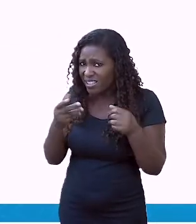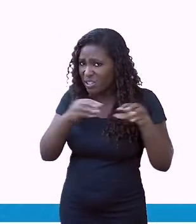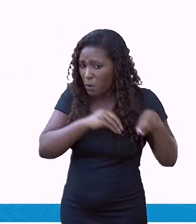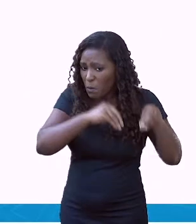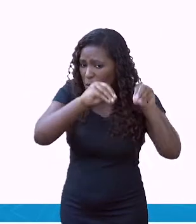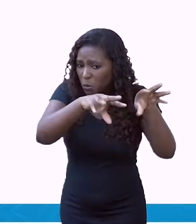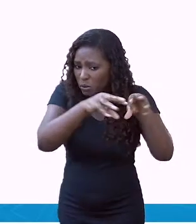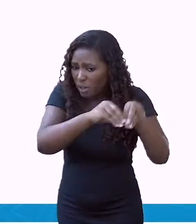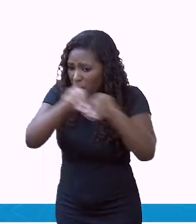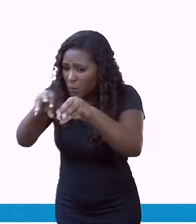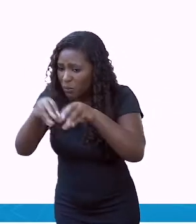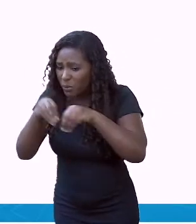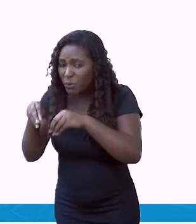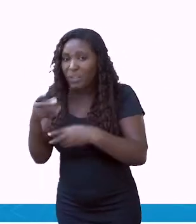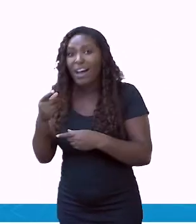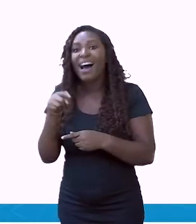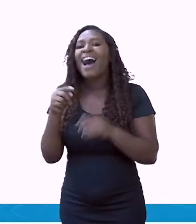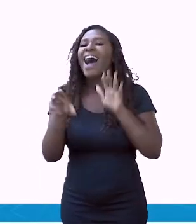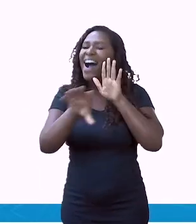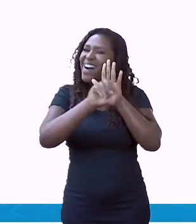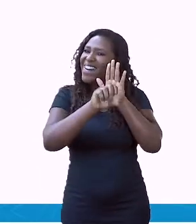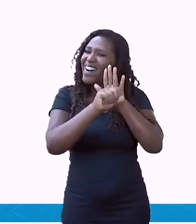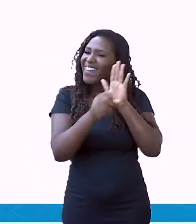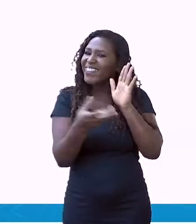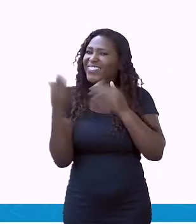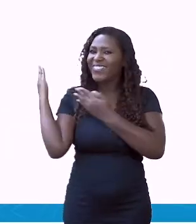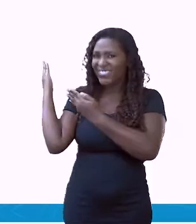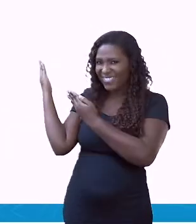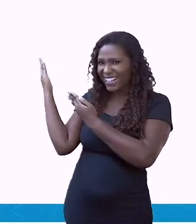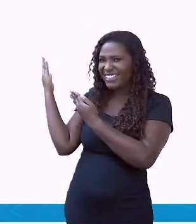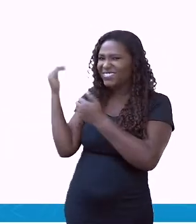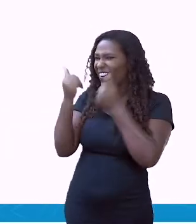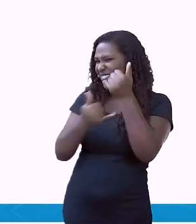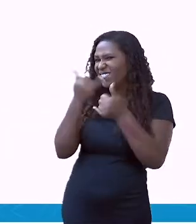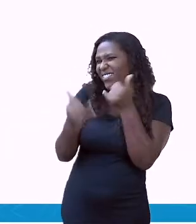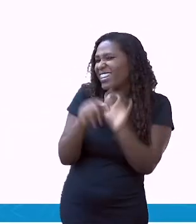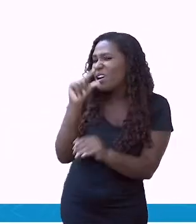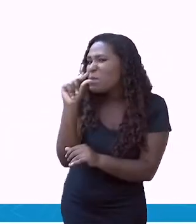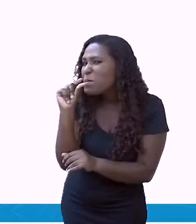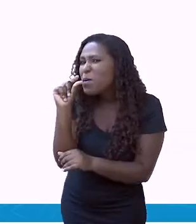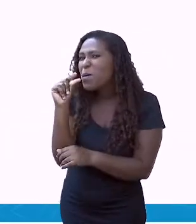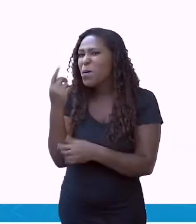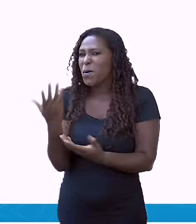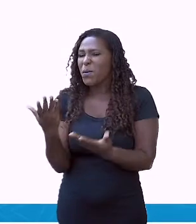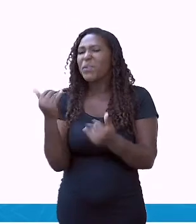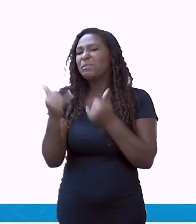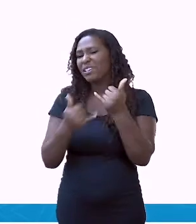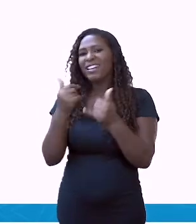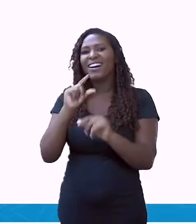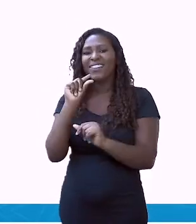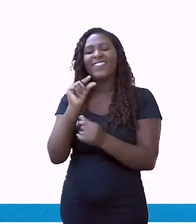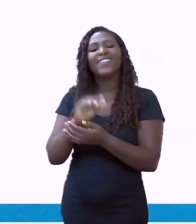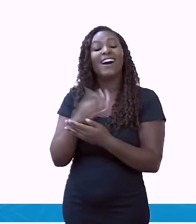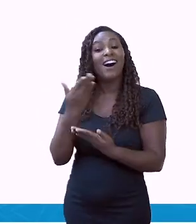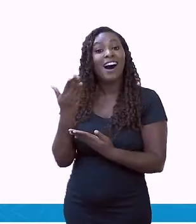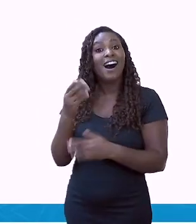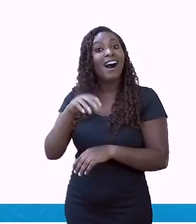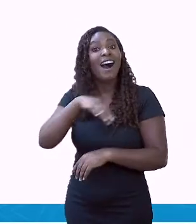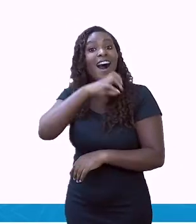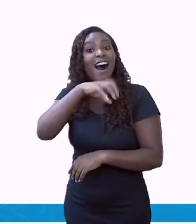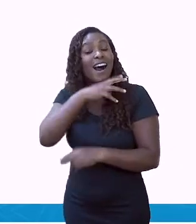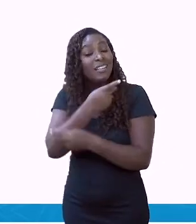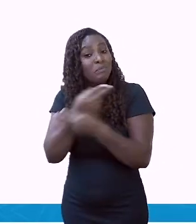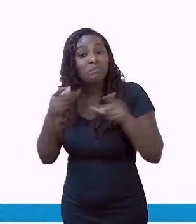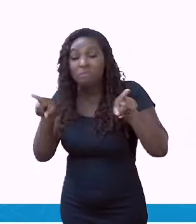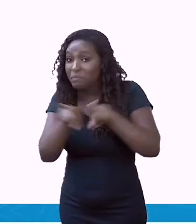Eu usei essa foto só pra brincar um pouquinho, pra descontrair um pouquinho, né? Animais também